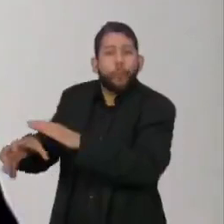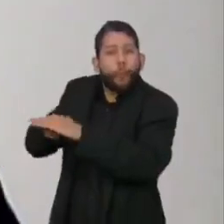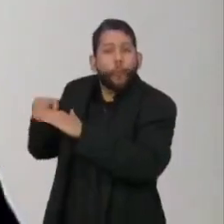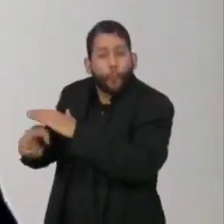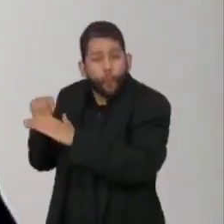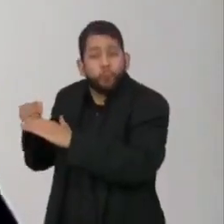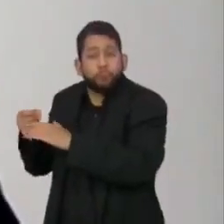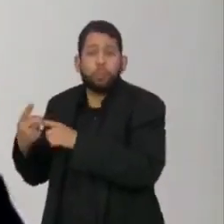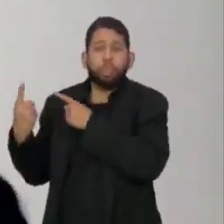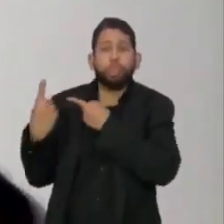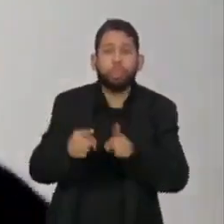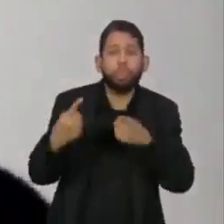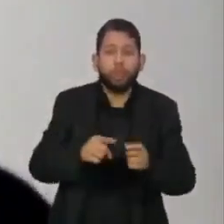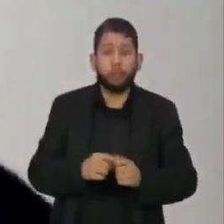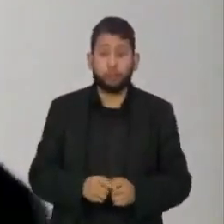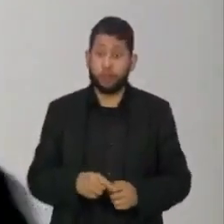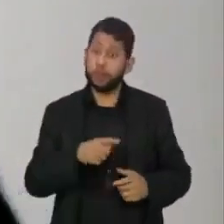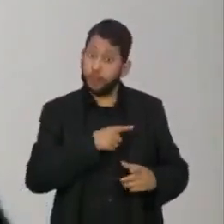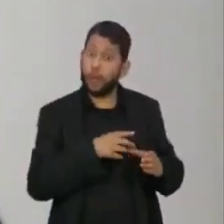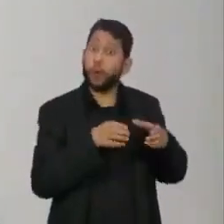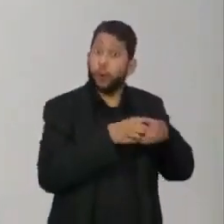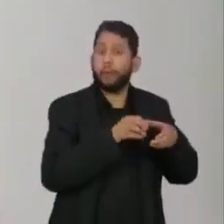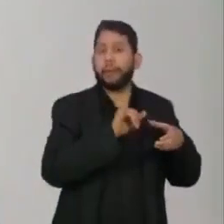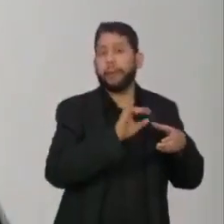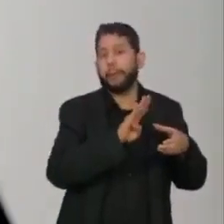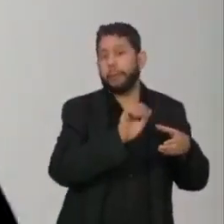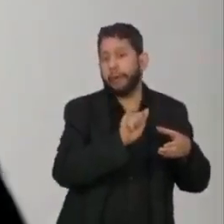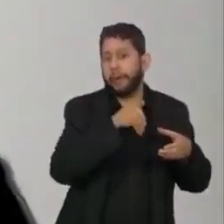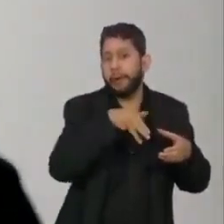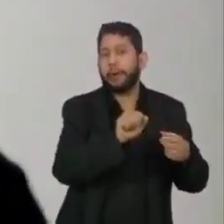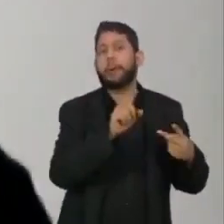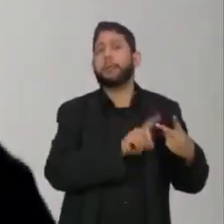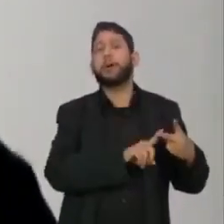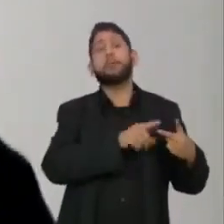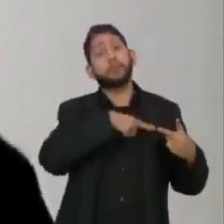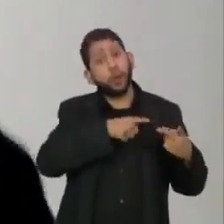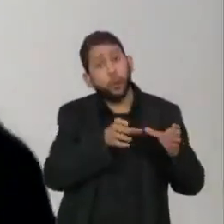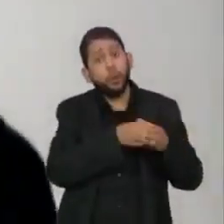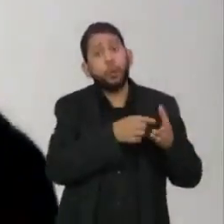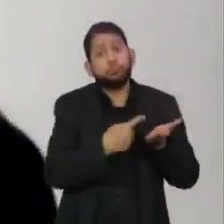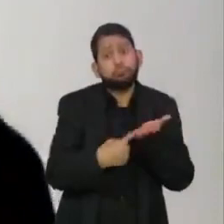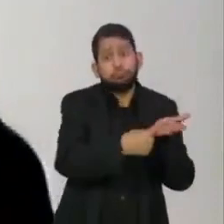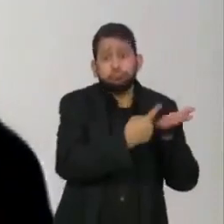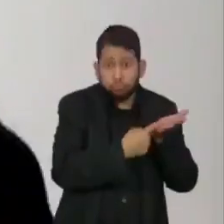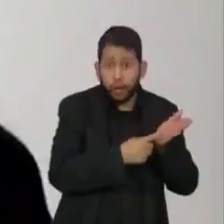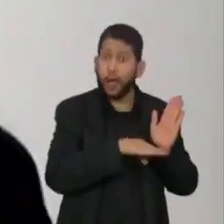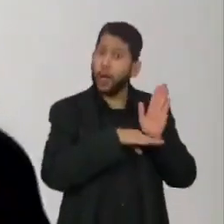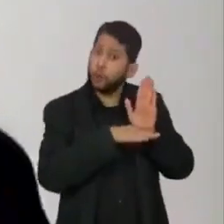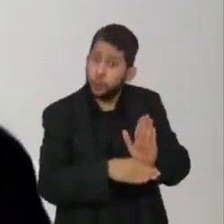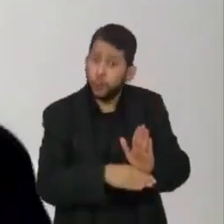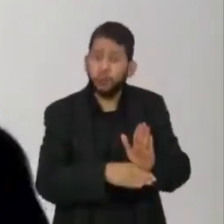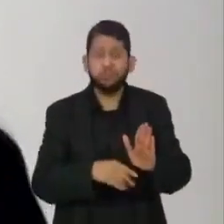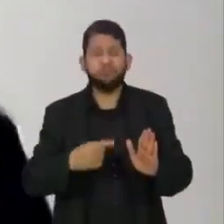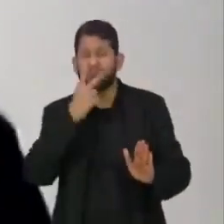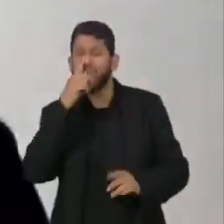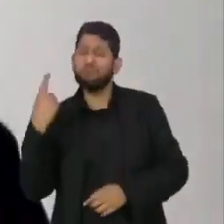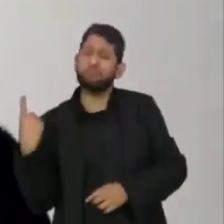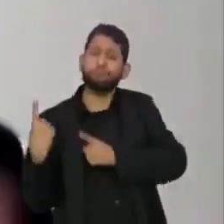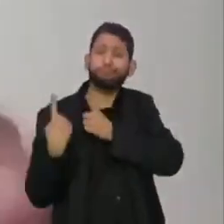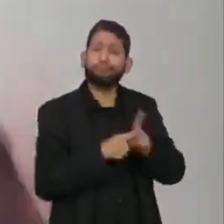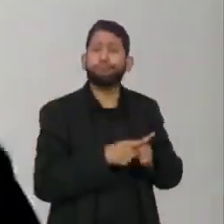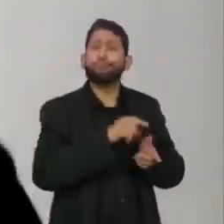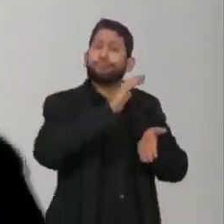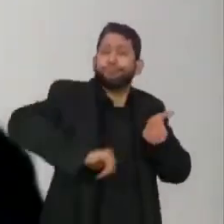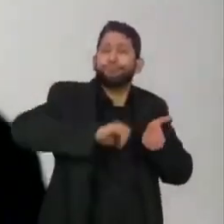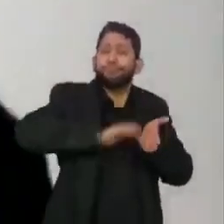enfraquecem os órgãos de regulação IBAMA, e também uma série de medidas e dispositivos legais que colocam